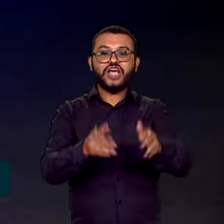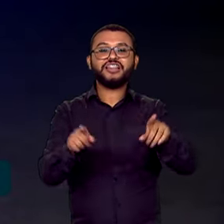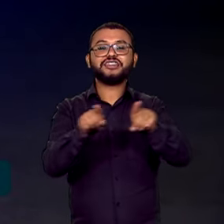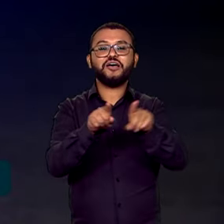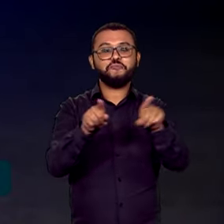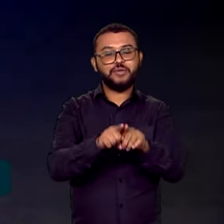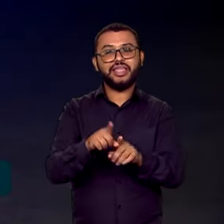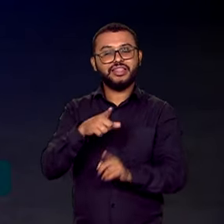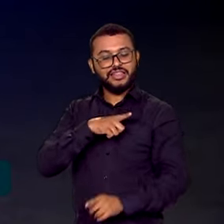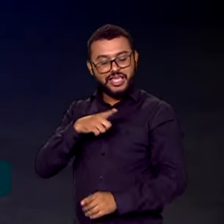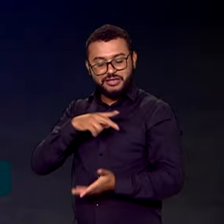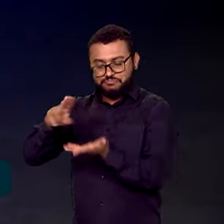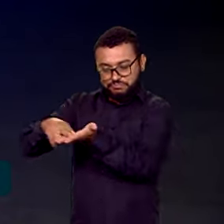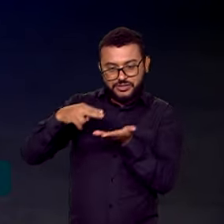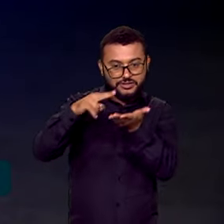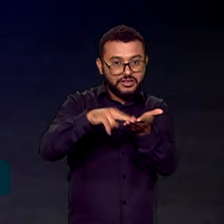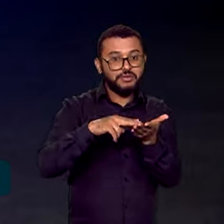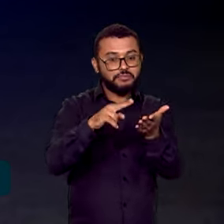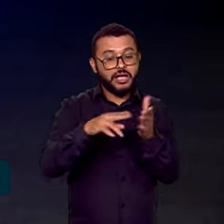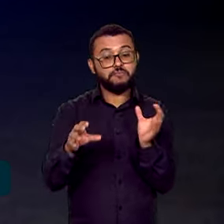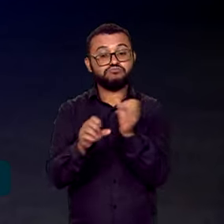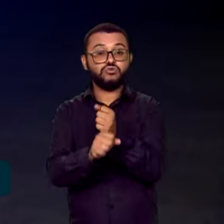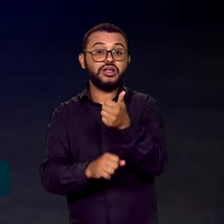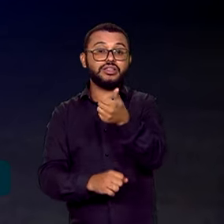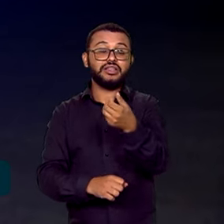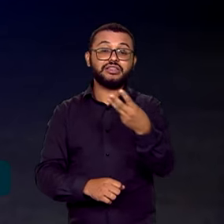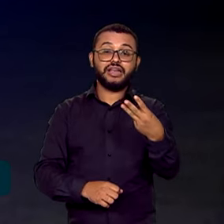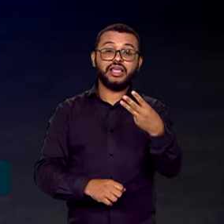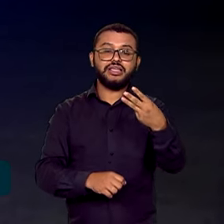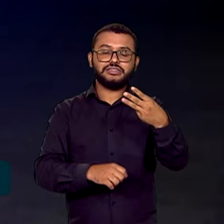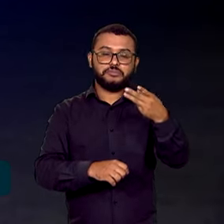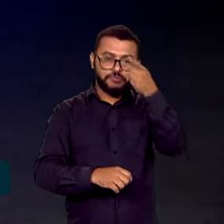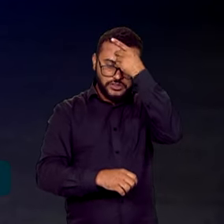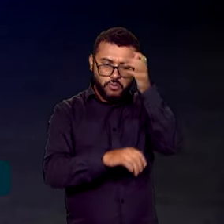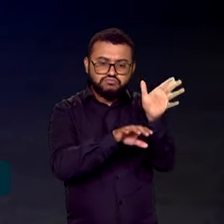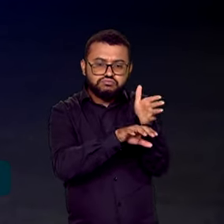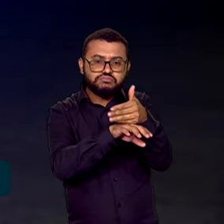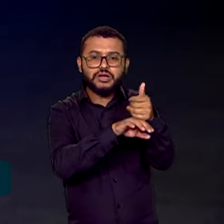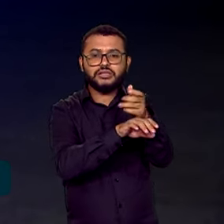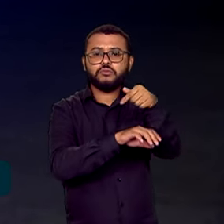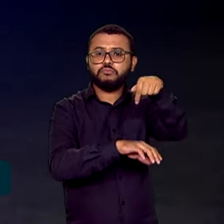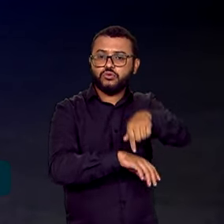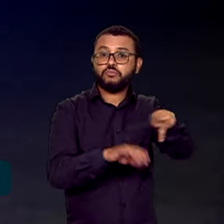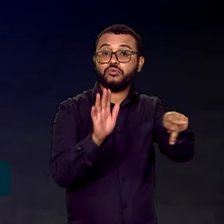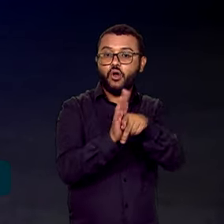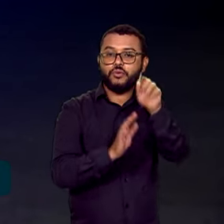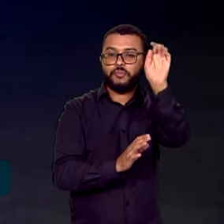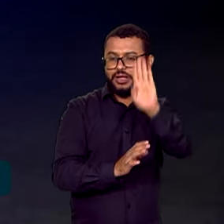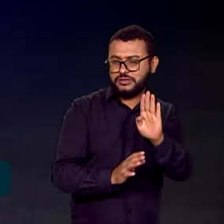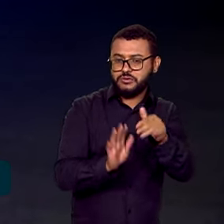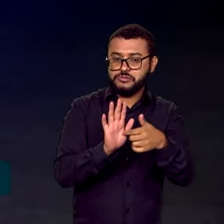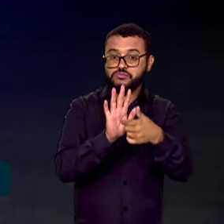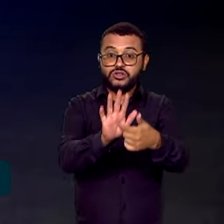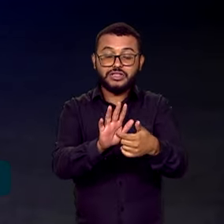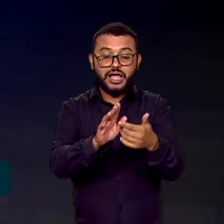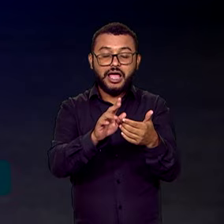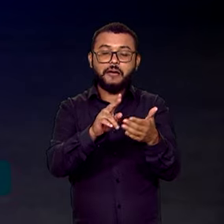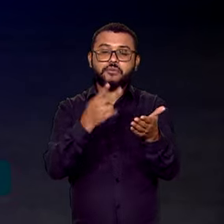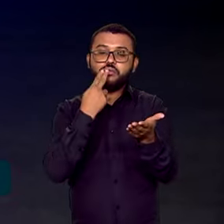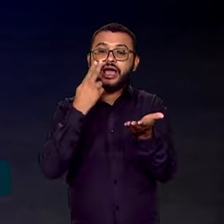também recebeu cartas de 13 embaixadores no Brasil. A apresentação dessas cartas é parte do rito